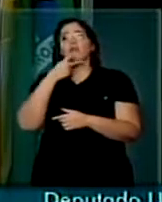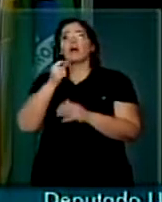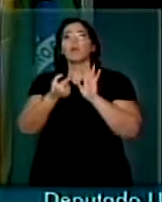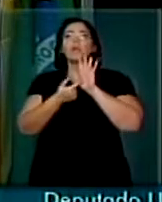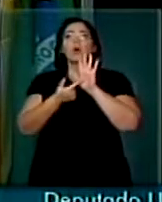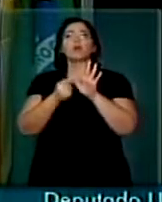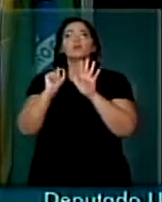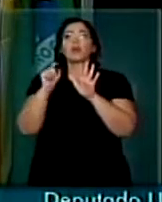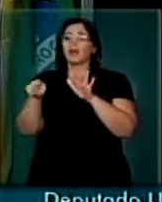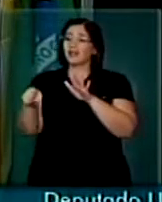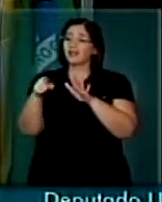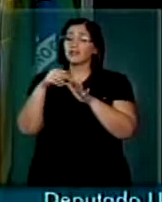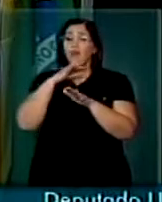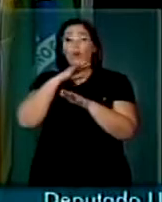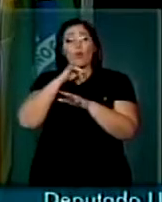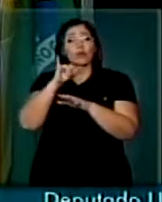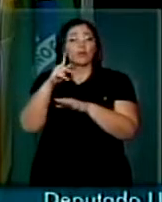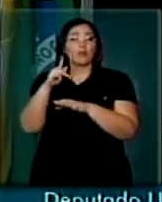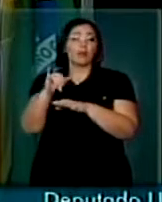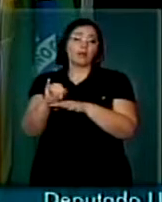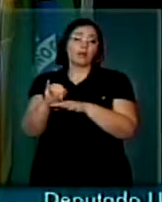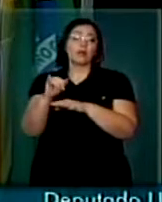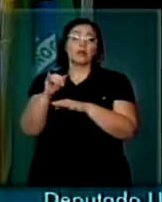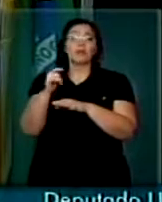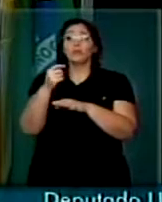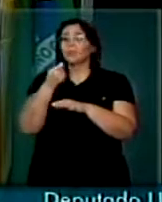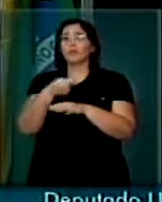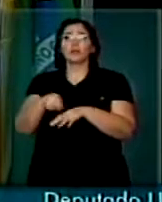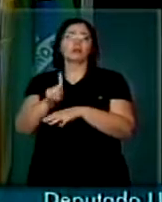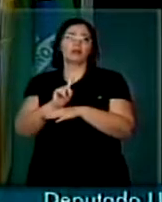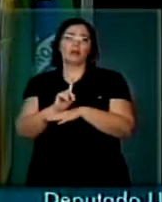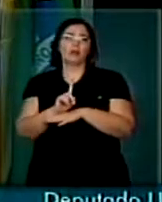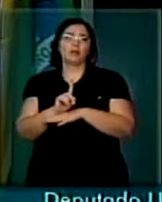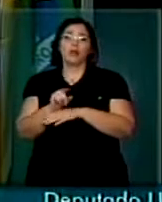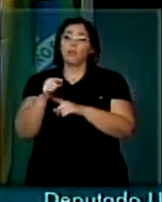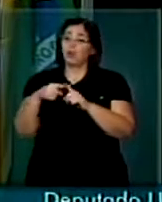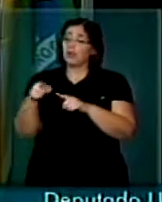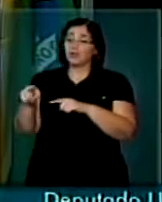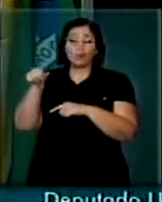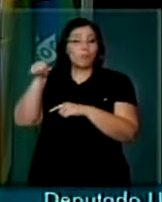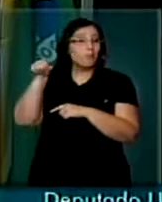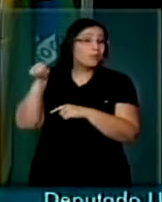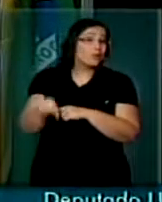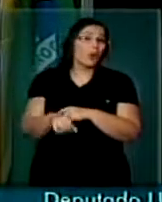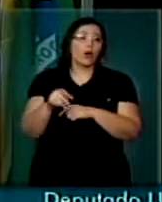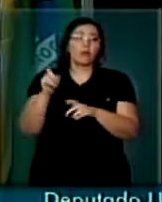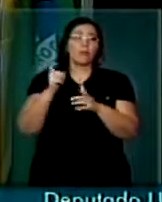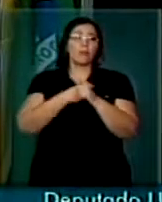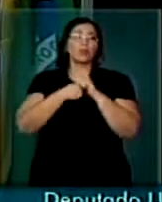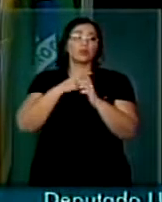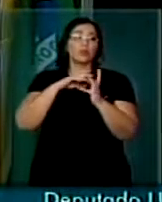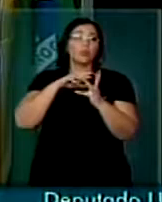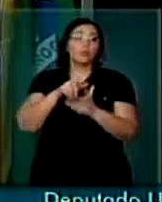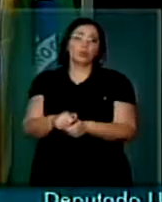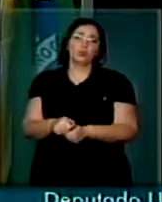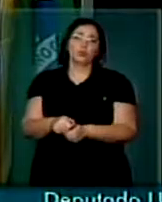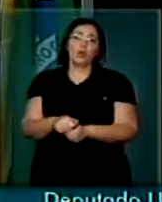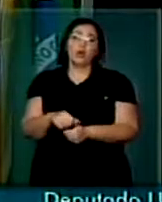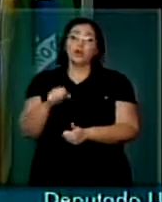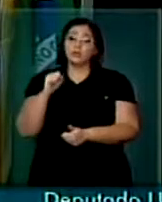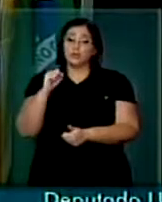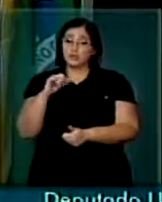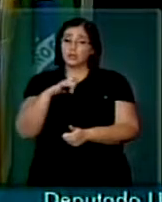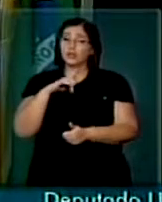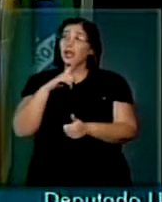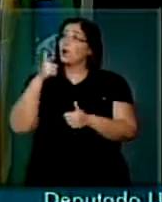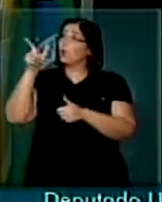perverso imposto, IPI, não deveria existir. Trata-se do pior imposto do mundo. Se houver similares